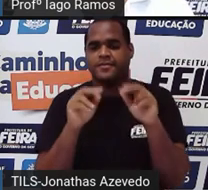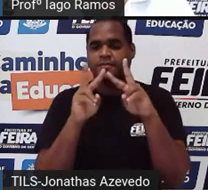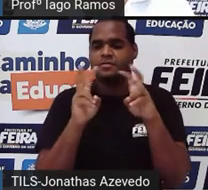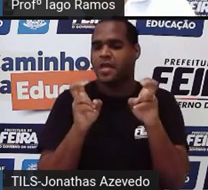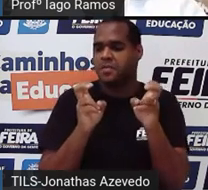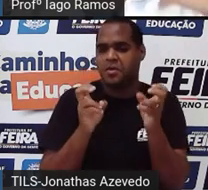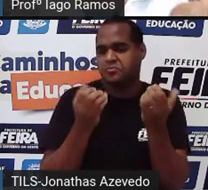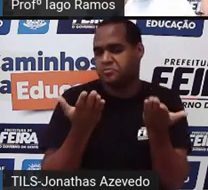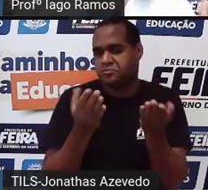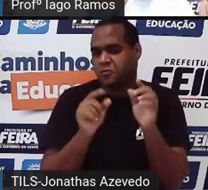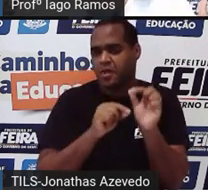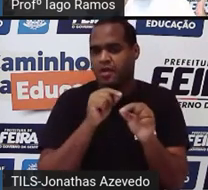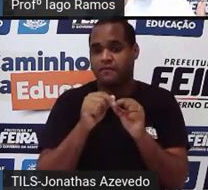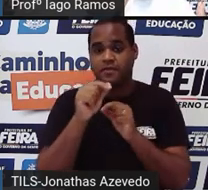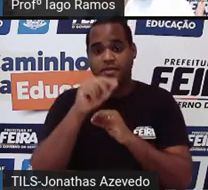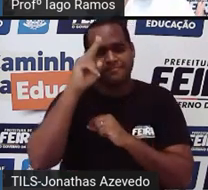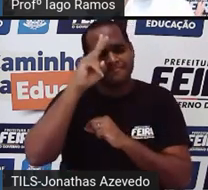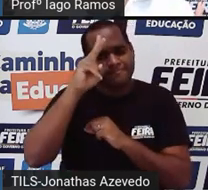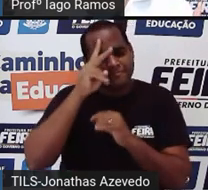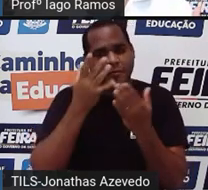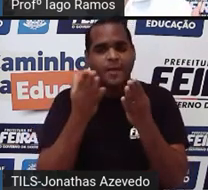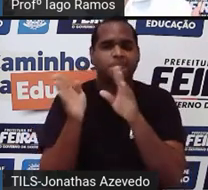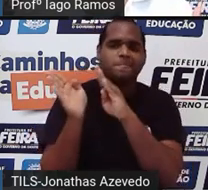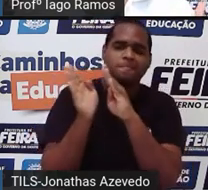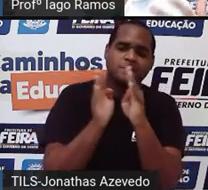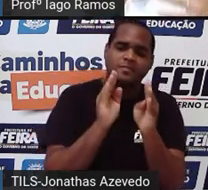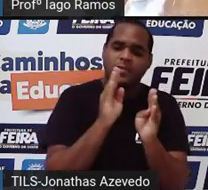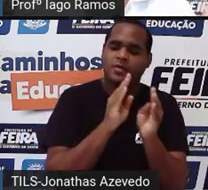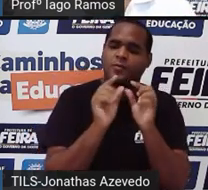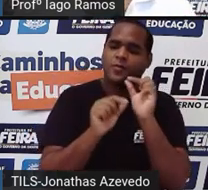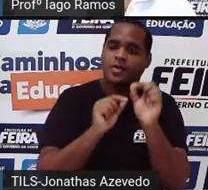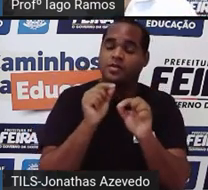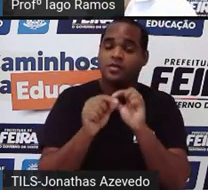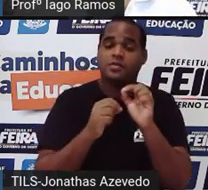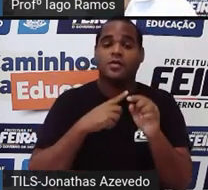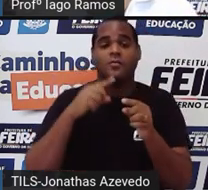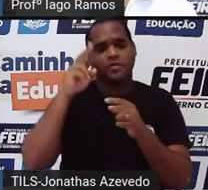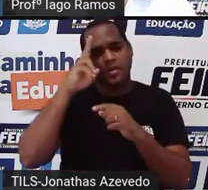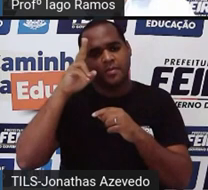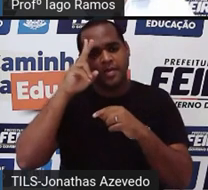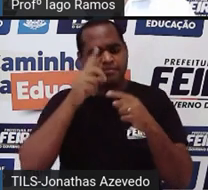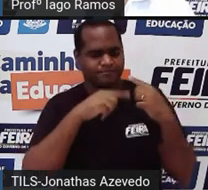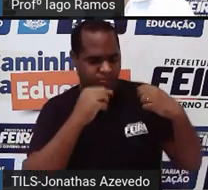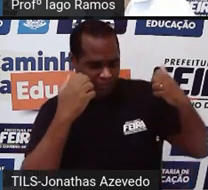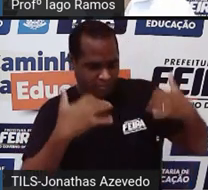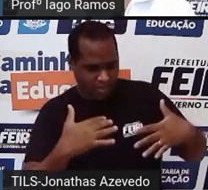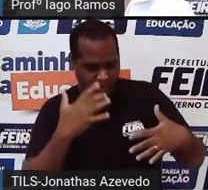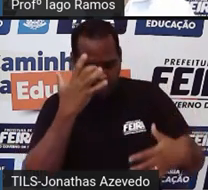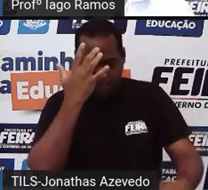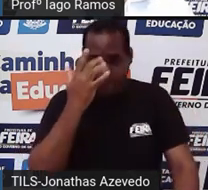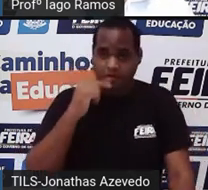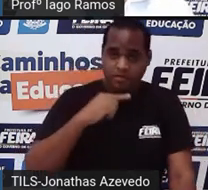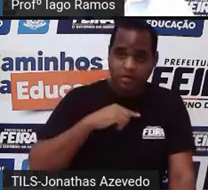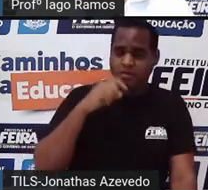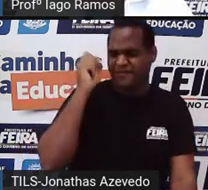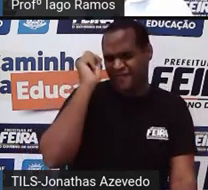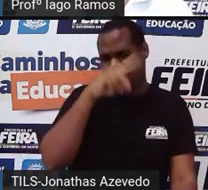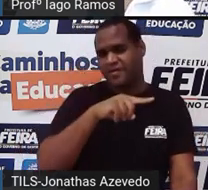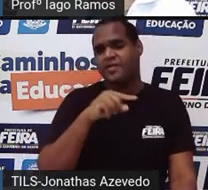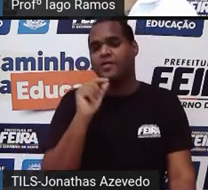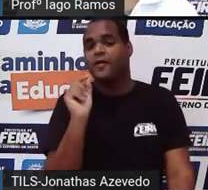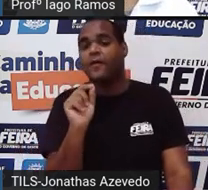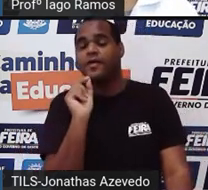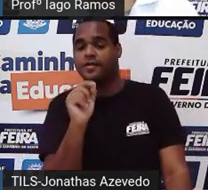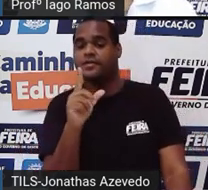você vai ter que lembrar de coisas que você viu nessa aula e essas lembranças vão dizer pra você onde foi mais fácil onde foi mais difícil